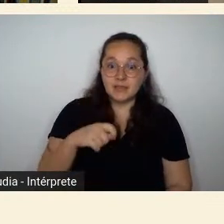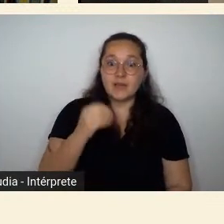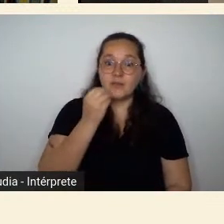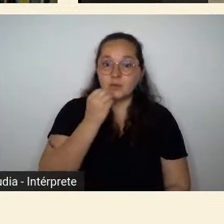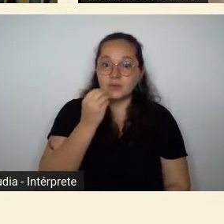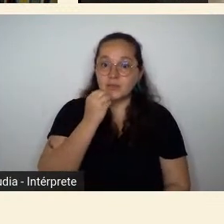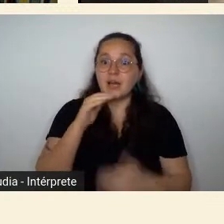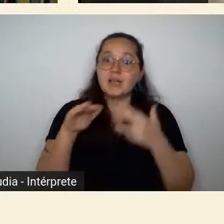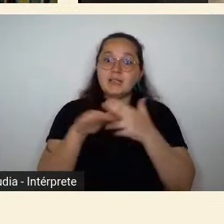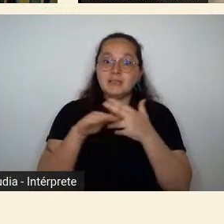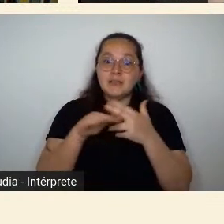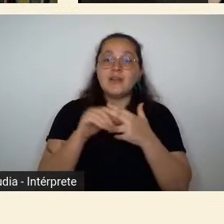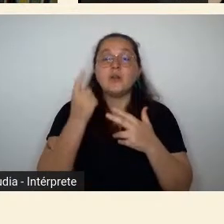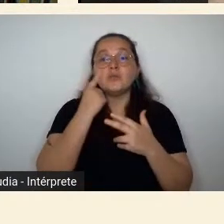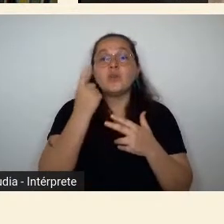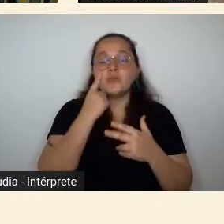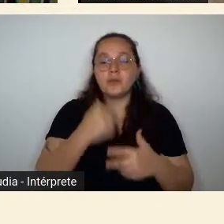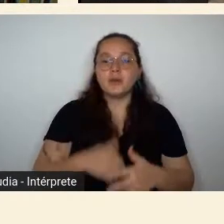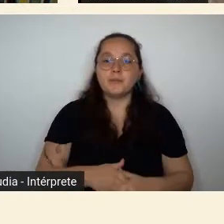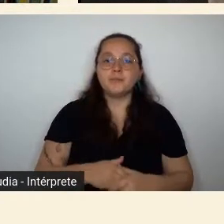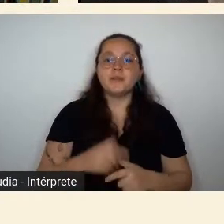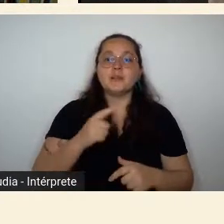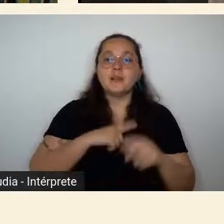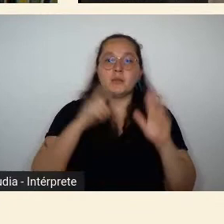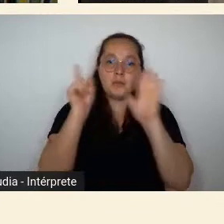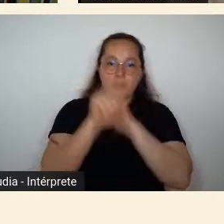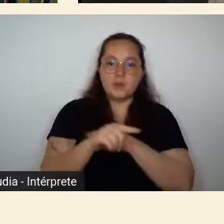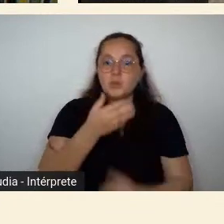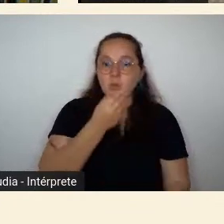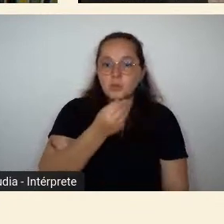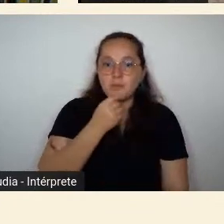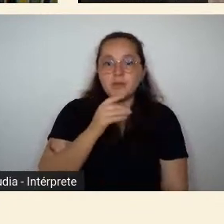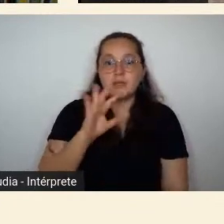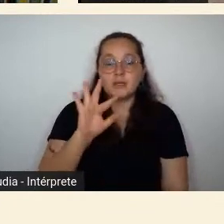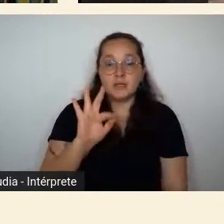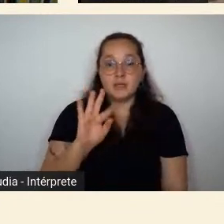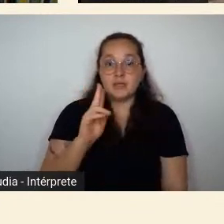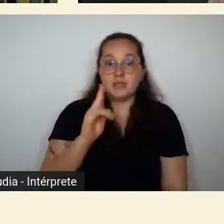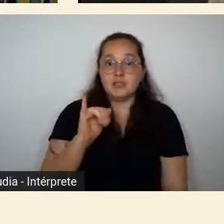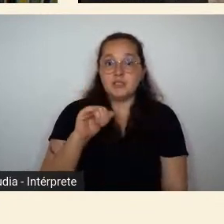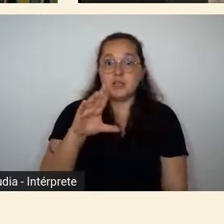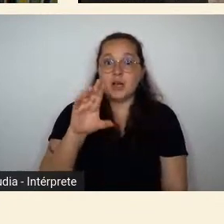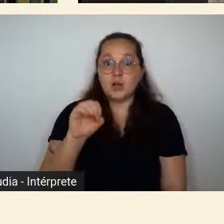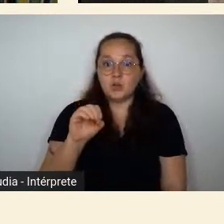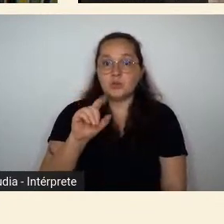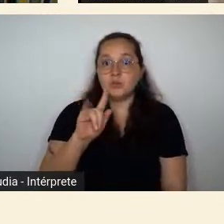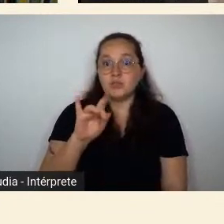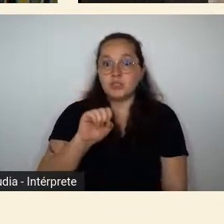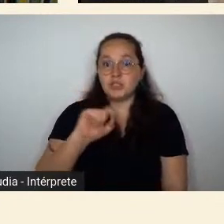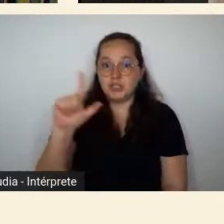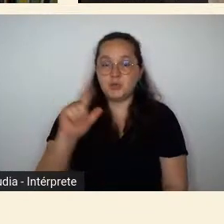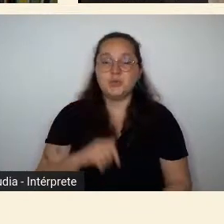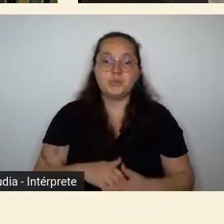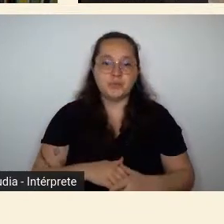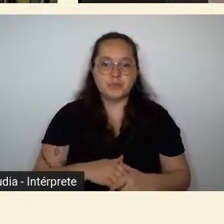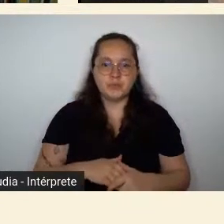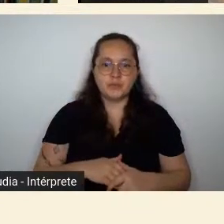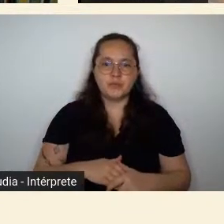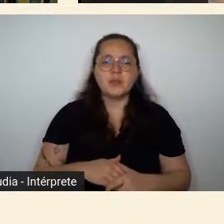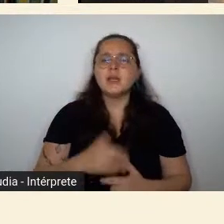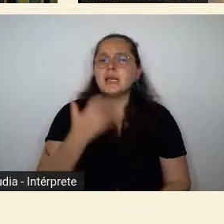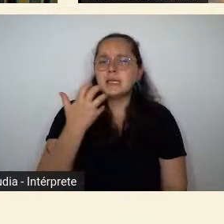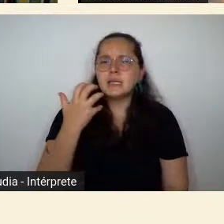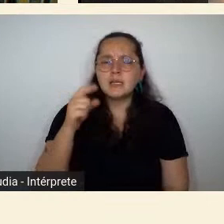ver o que a gente faz aqui mas tem uma pergunta do Tiago Gil para o Fred que é gostaria de